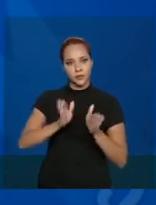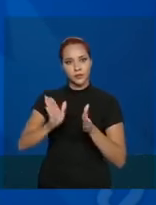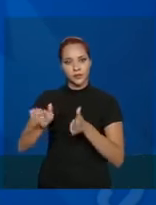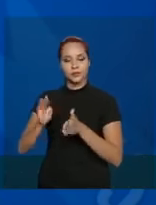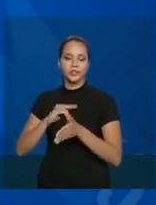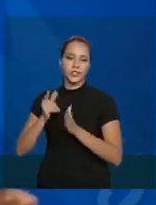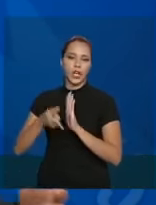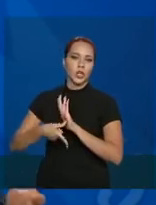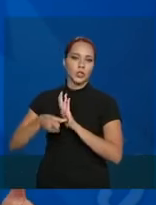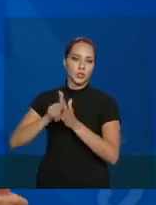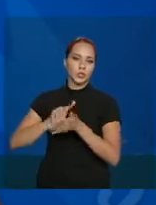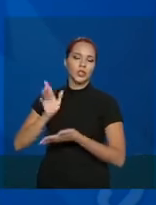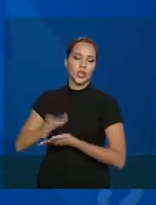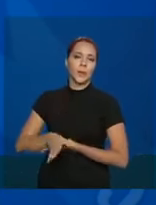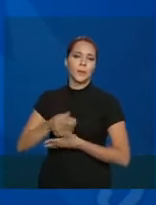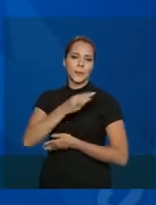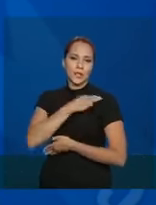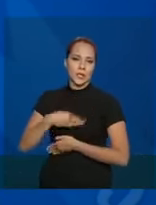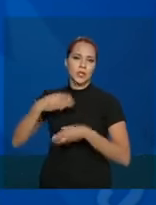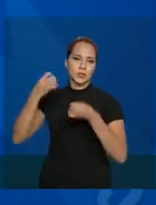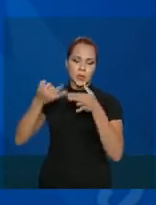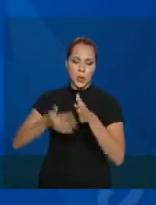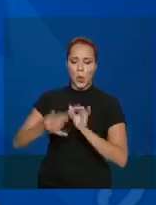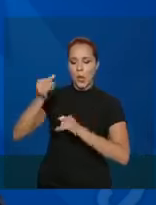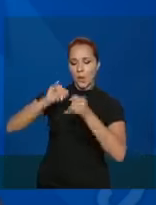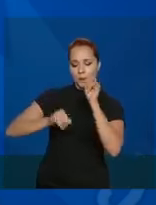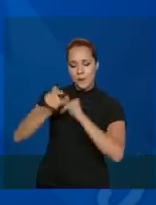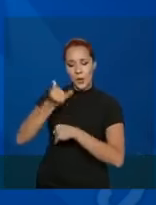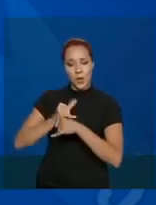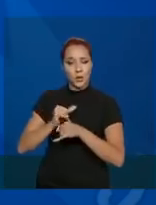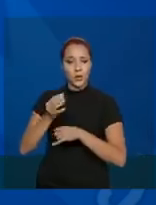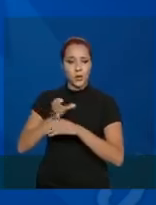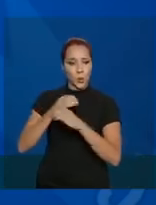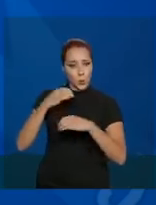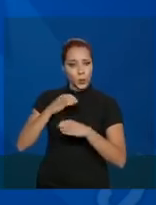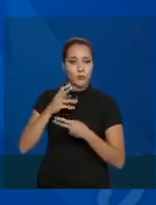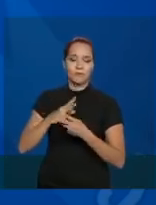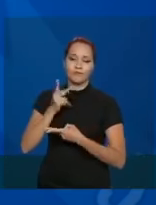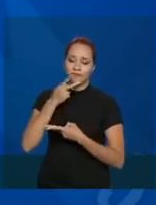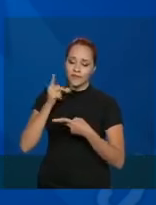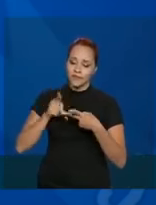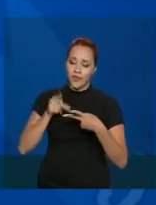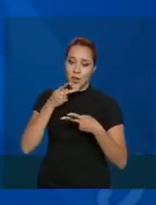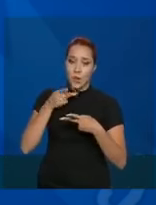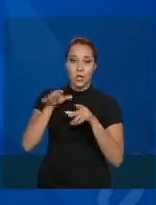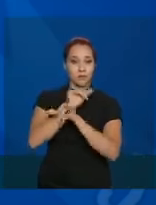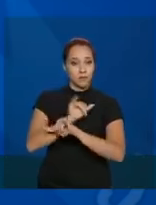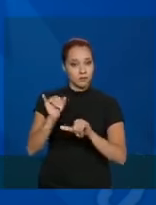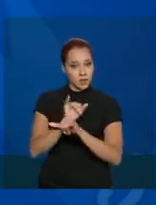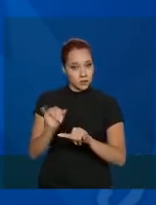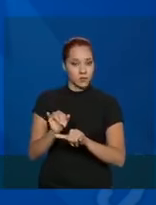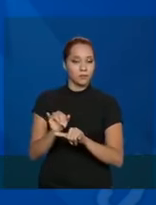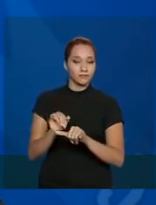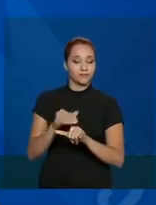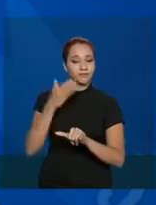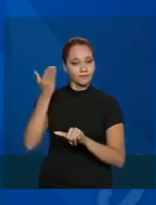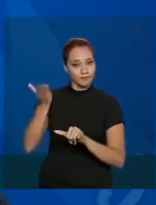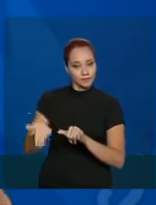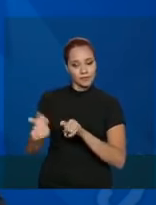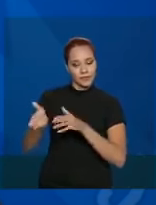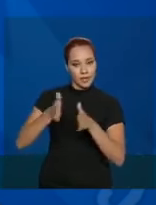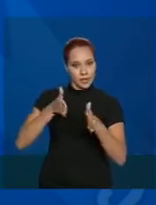adiantados. O ministro citou aqui a questão do laboratório, citou a questão da informação, e esta